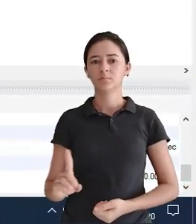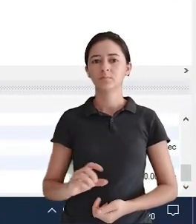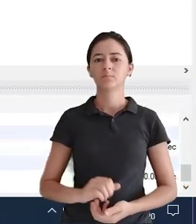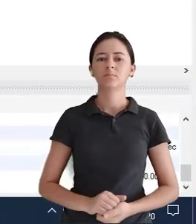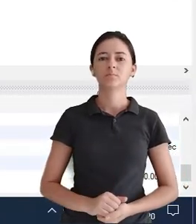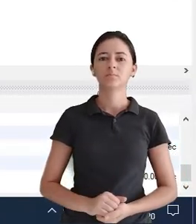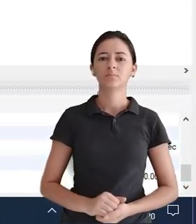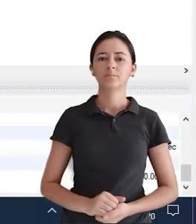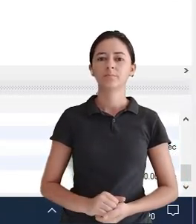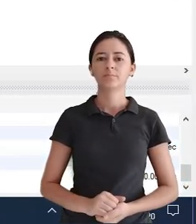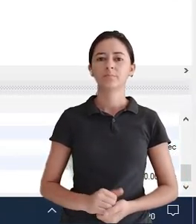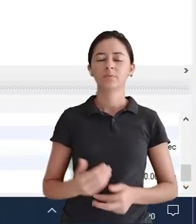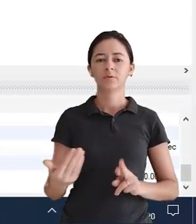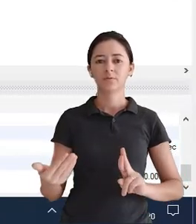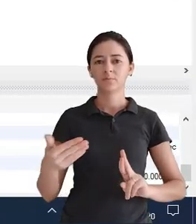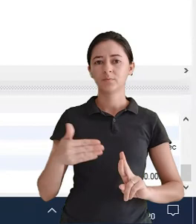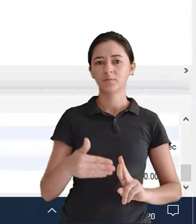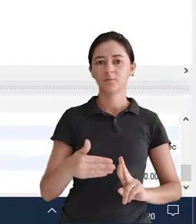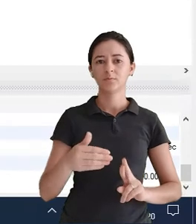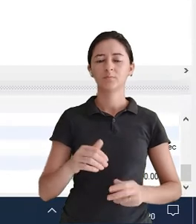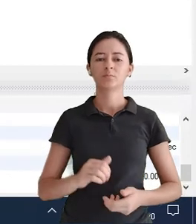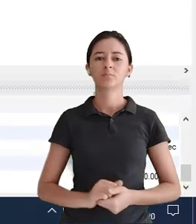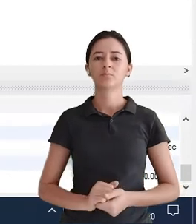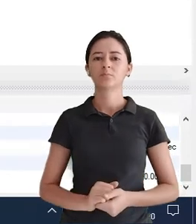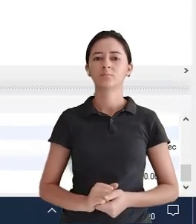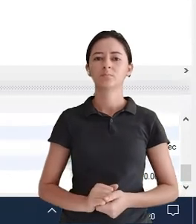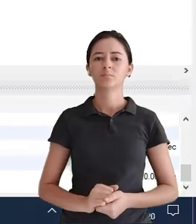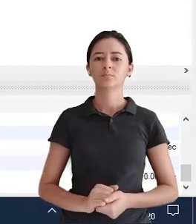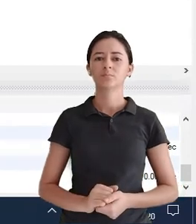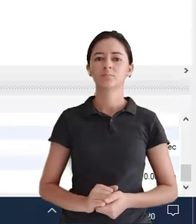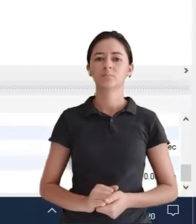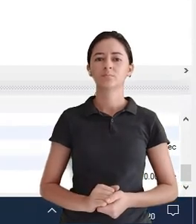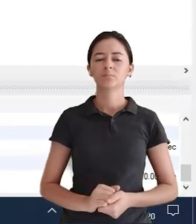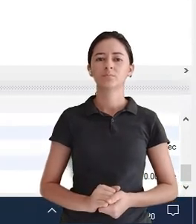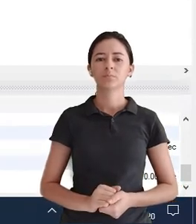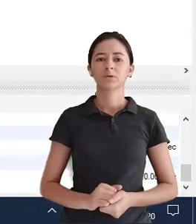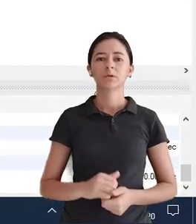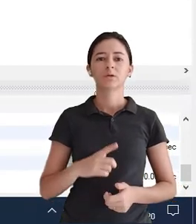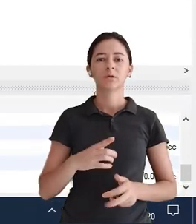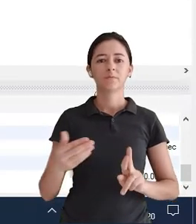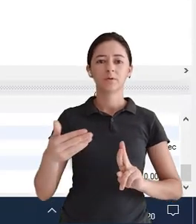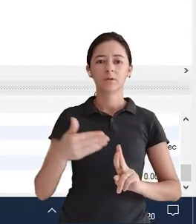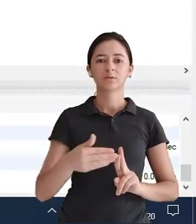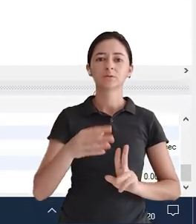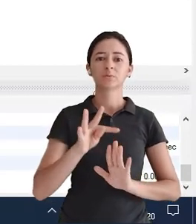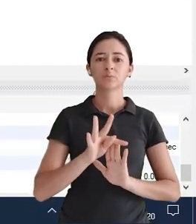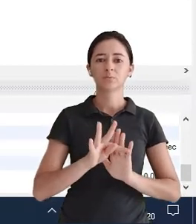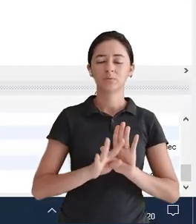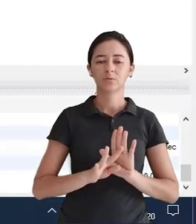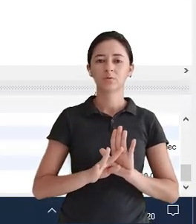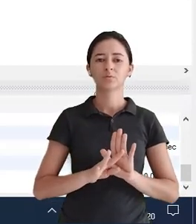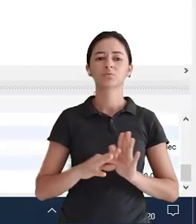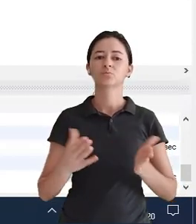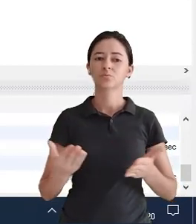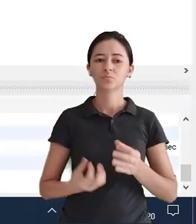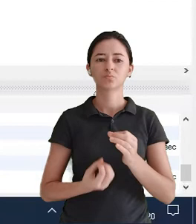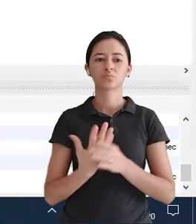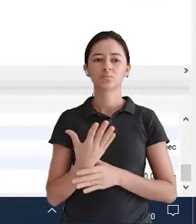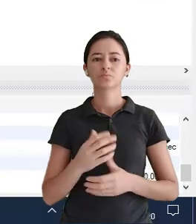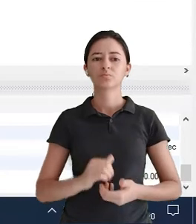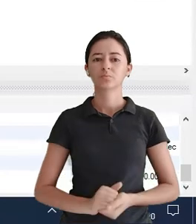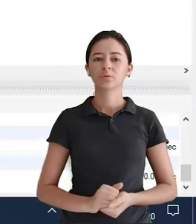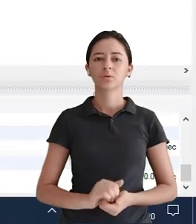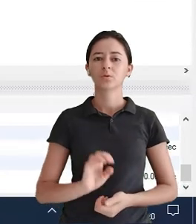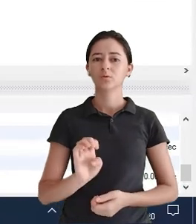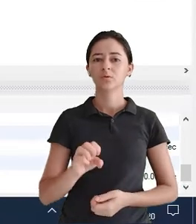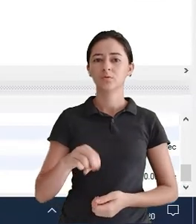ADD Referência Underline End Que é o padrão Referência É um texto Né Vamos escrever